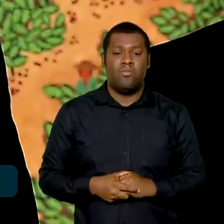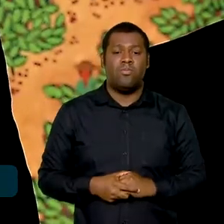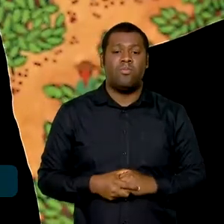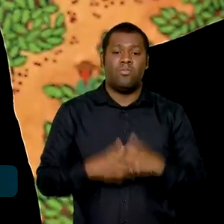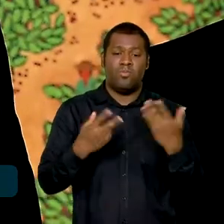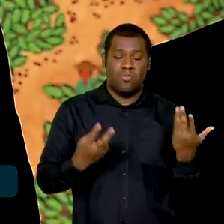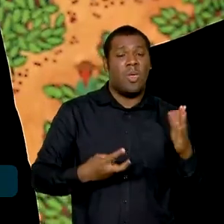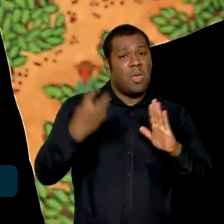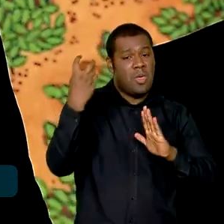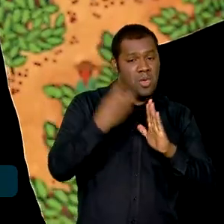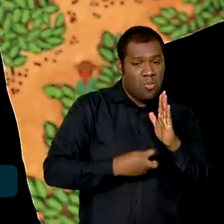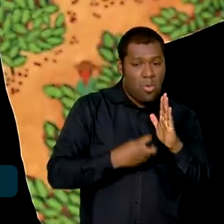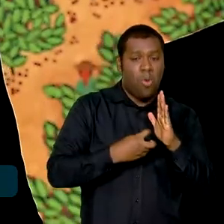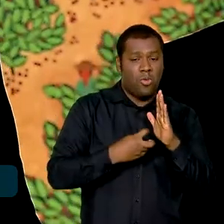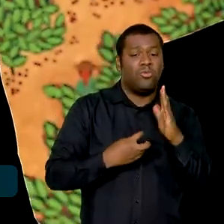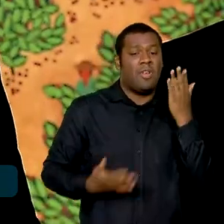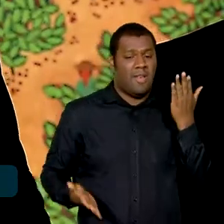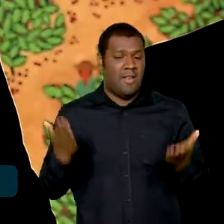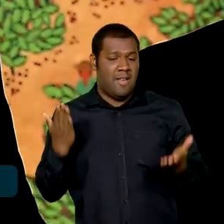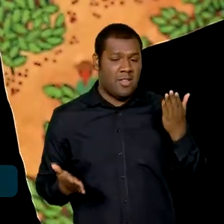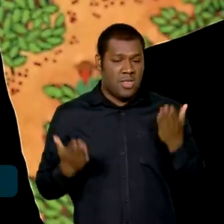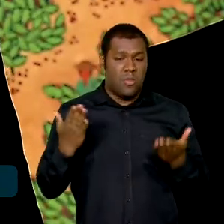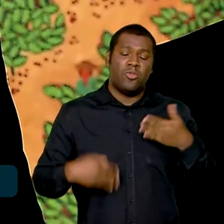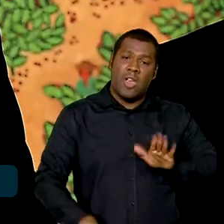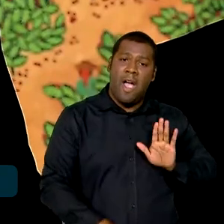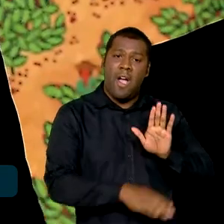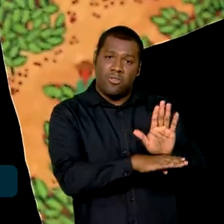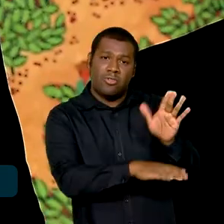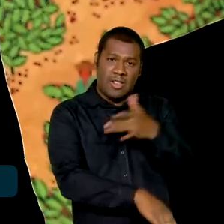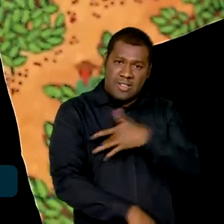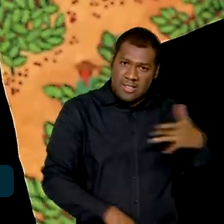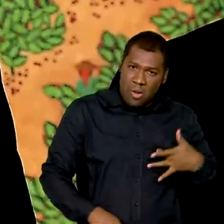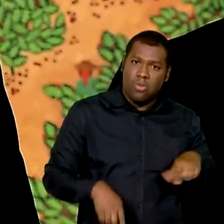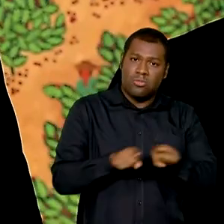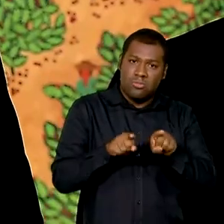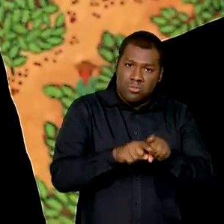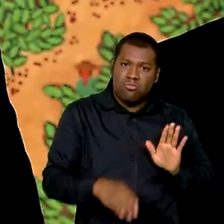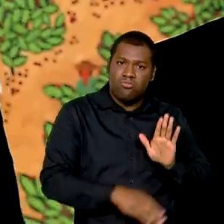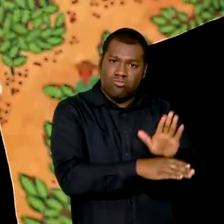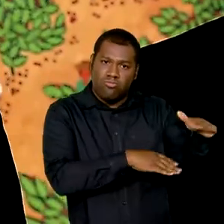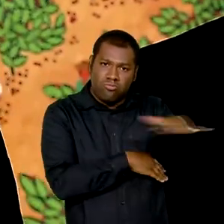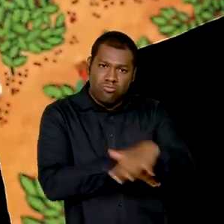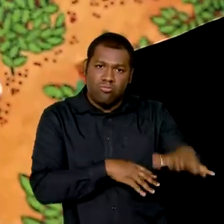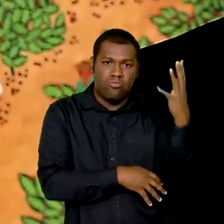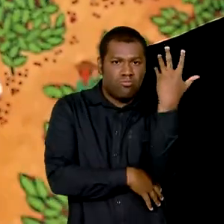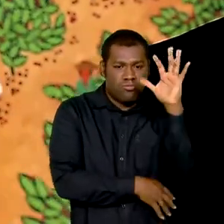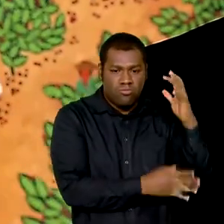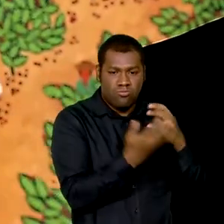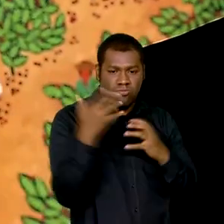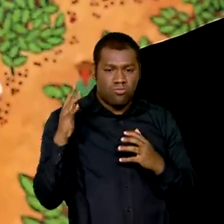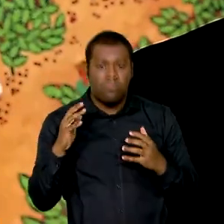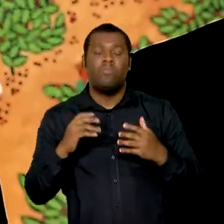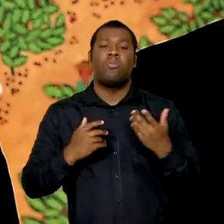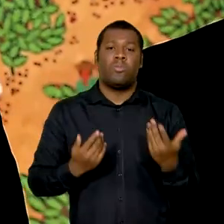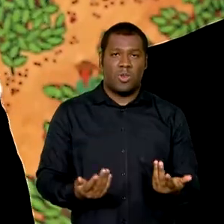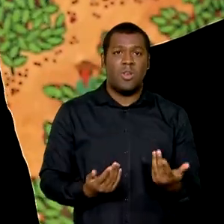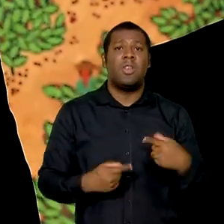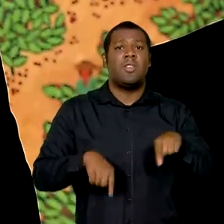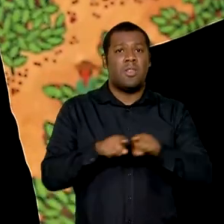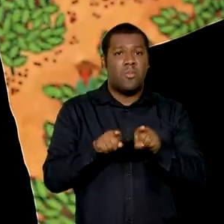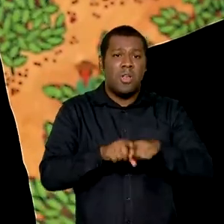taxações que vão contribuir para a saúde, para o meio ambiente, para o controle de produtos nocivos à